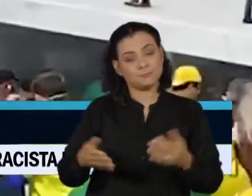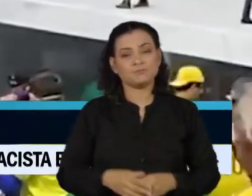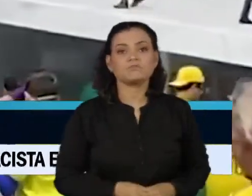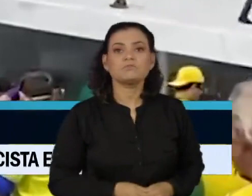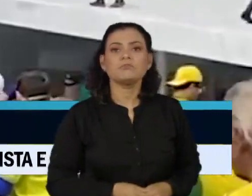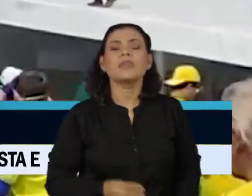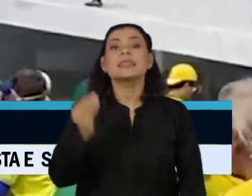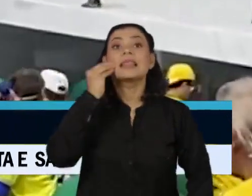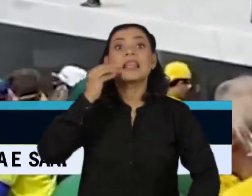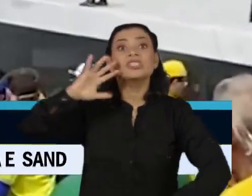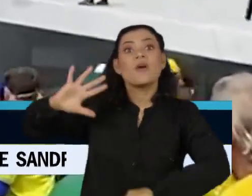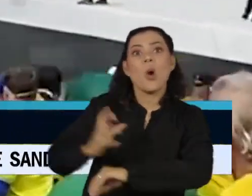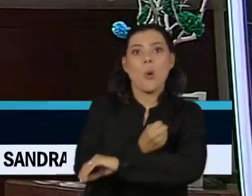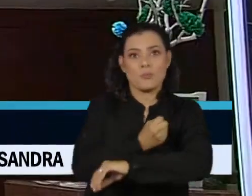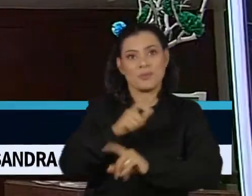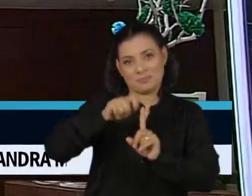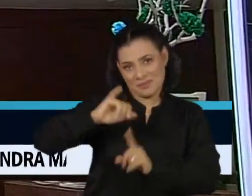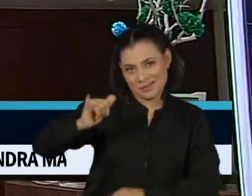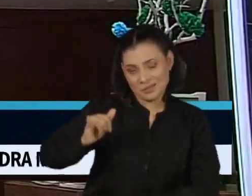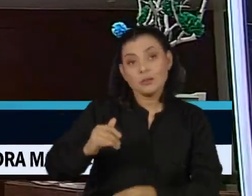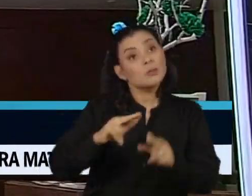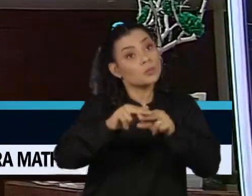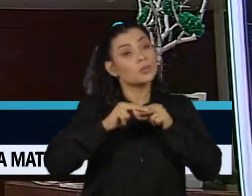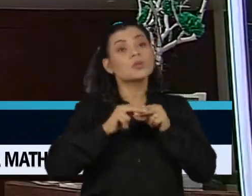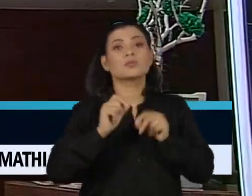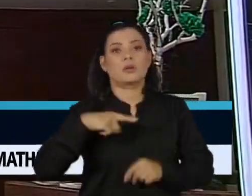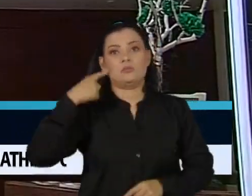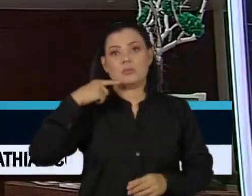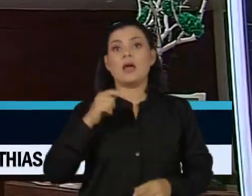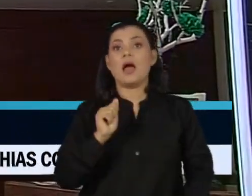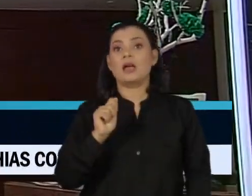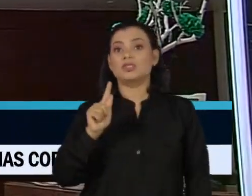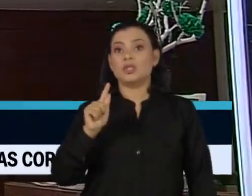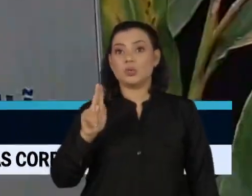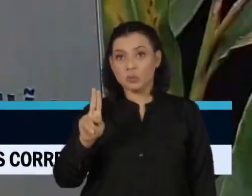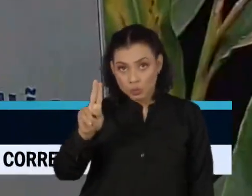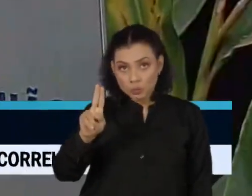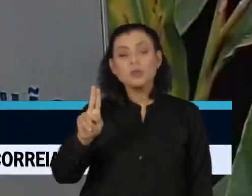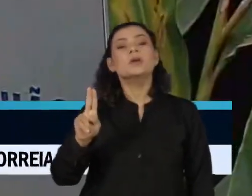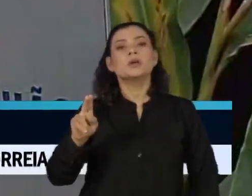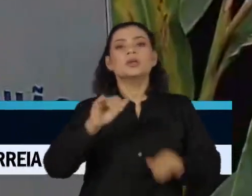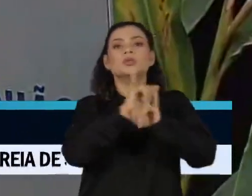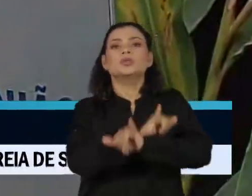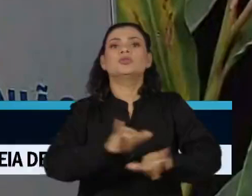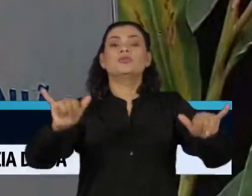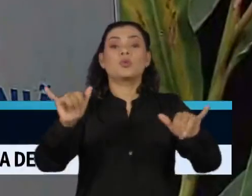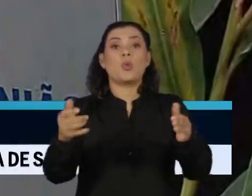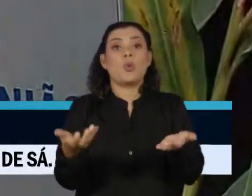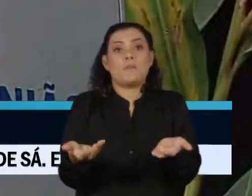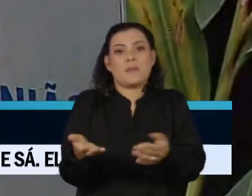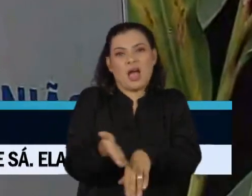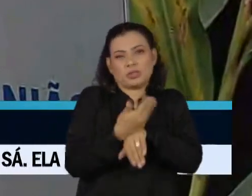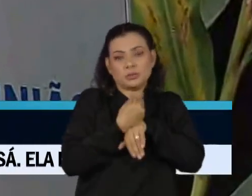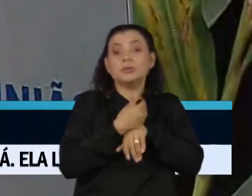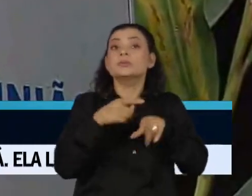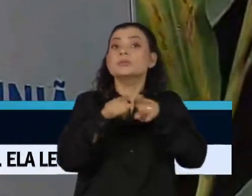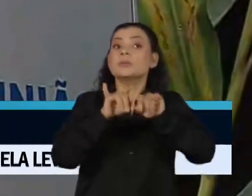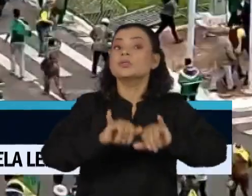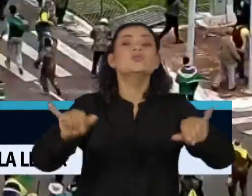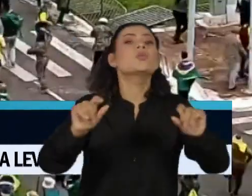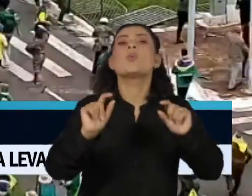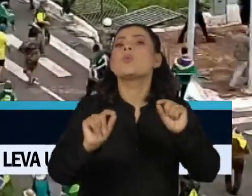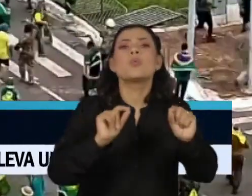tentativa de golpe em janeiro, um parecer da Advocacia Geral da União, divulgado mais cedo, vetou a